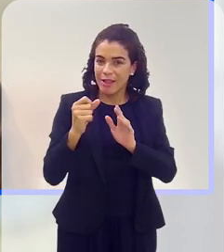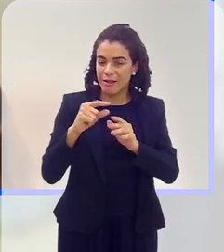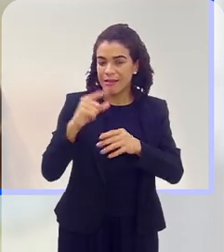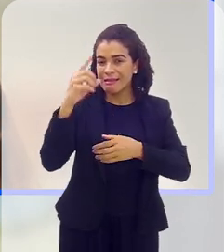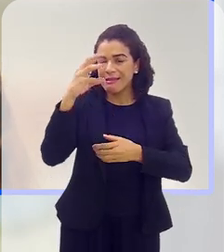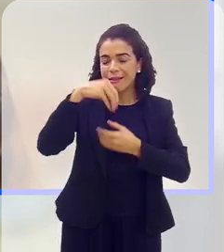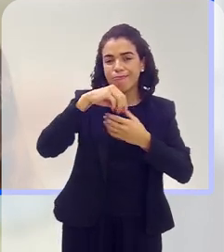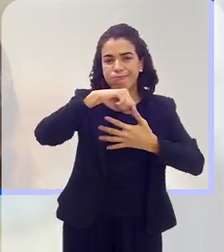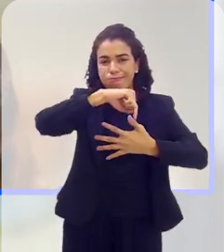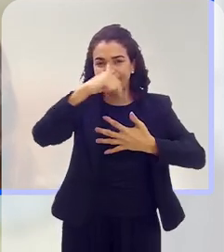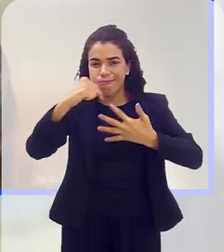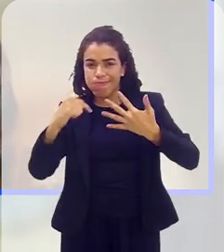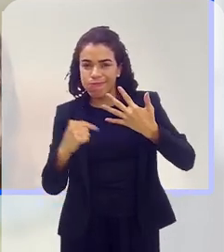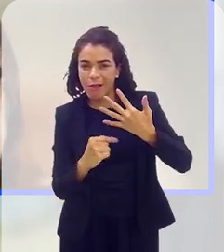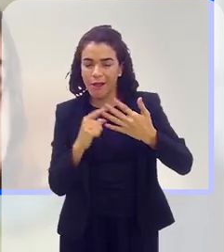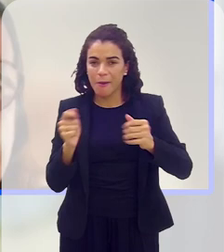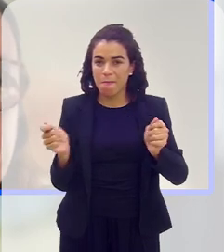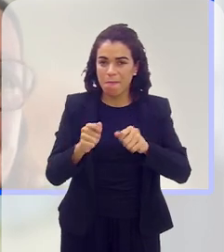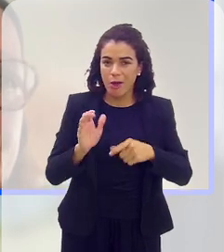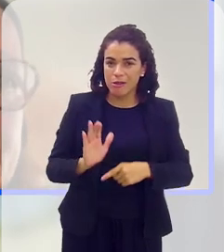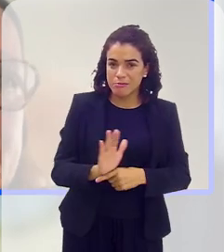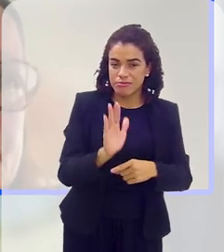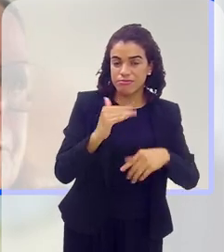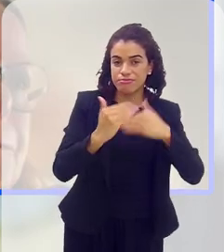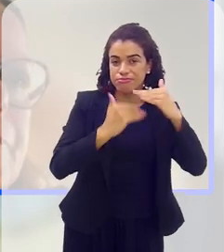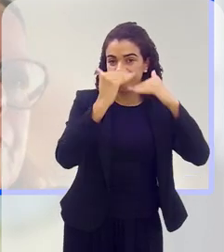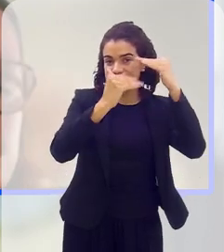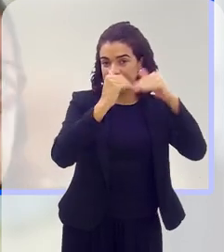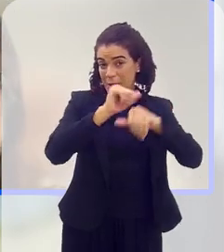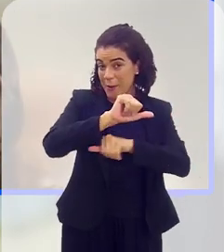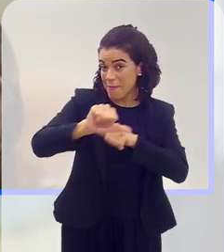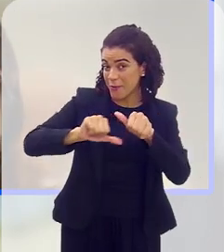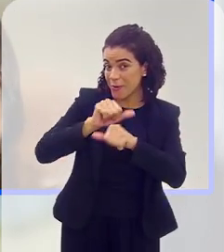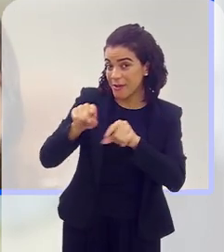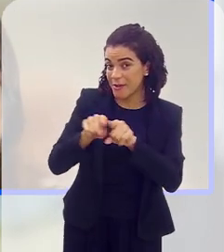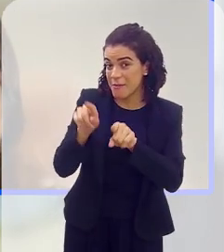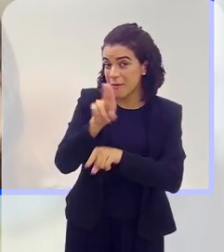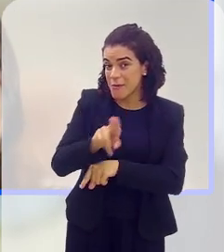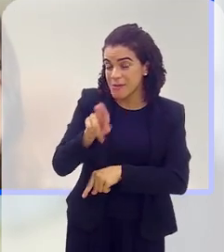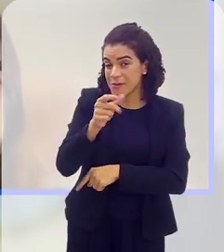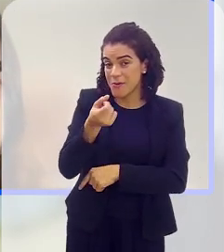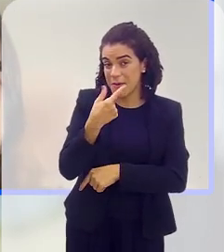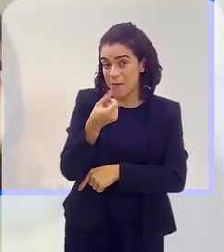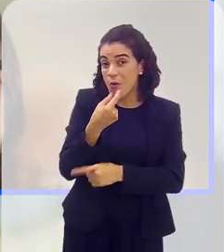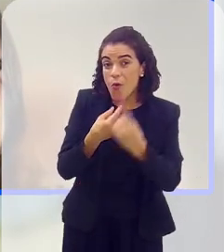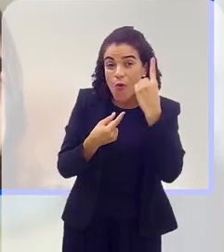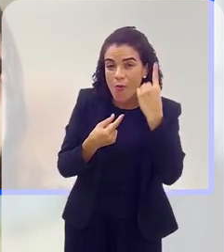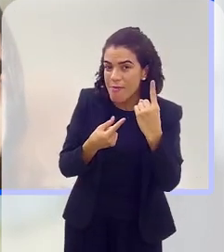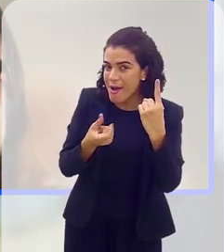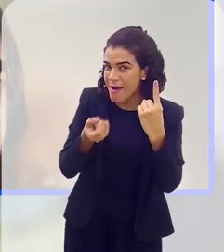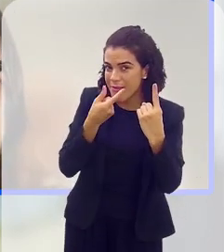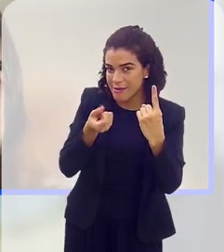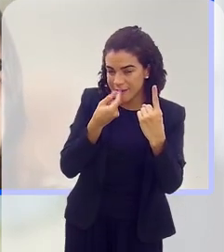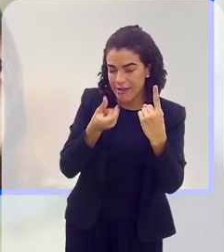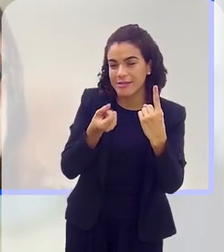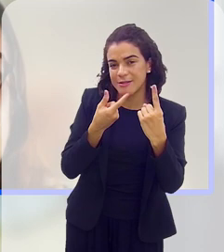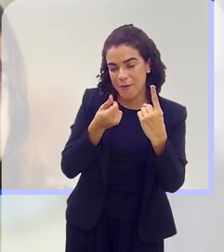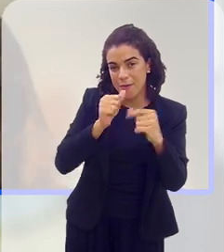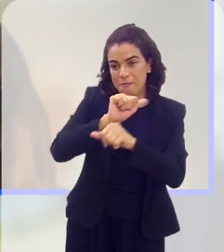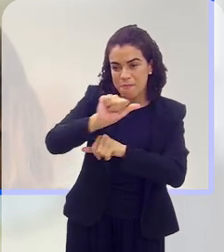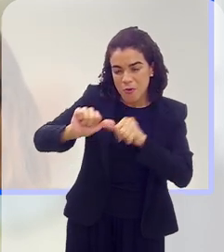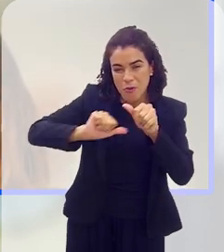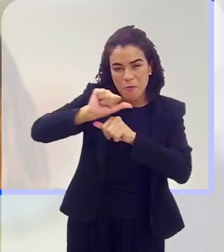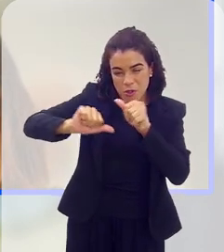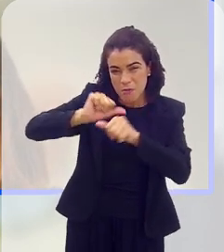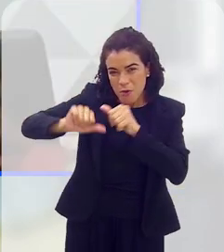todos os fatores que pode e que vão ser alterados, né, com utilização de uma medicação que vai levar